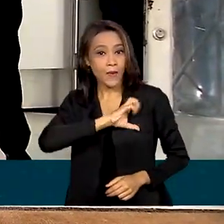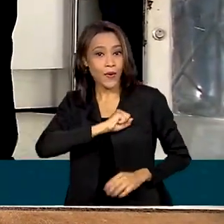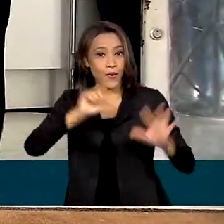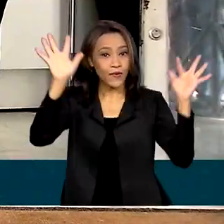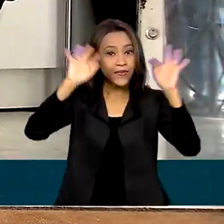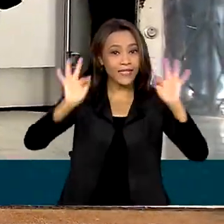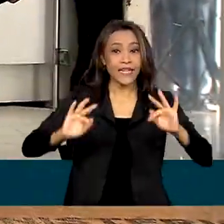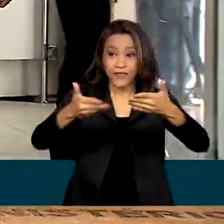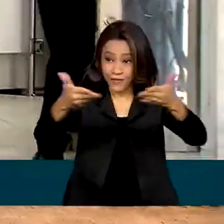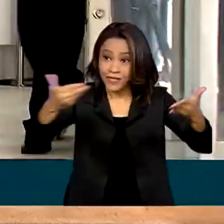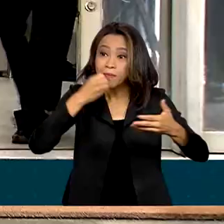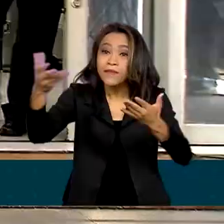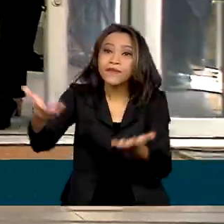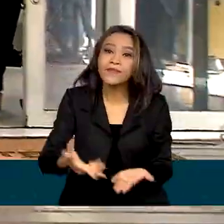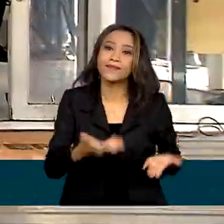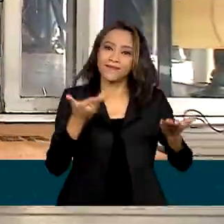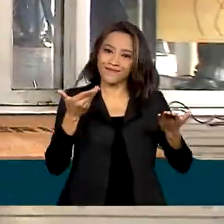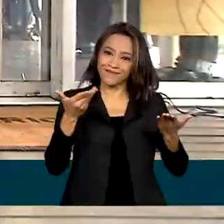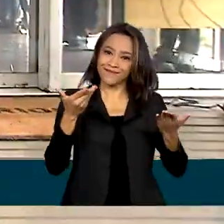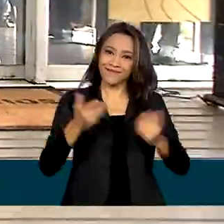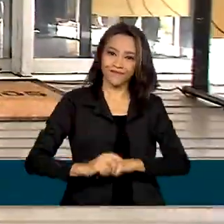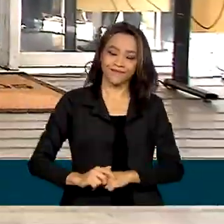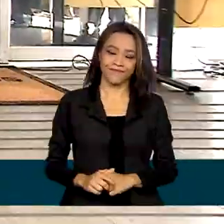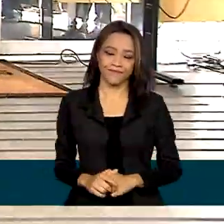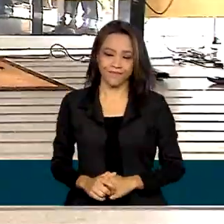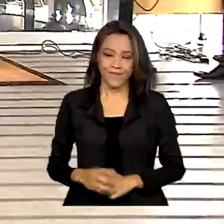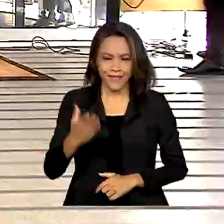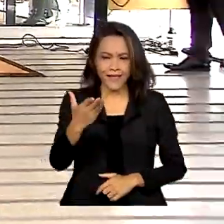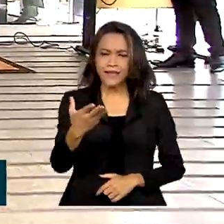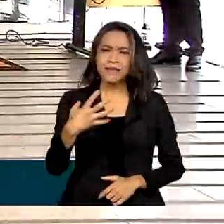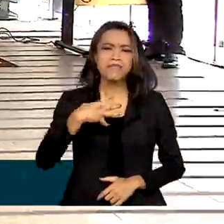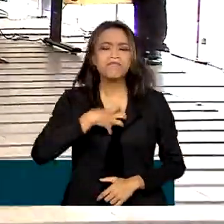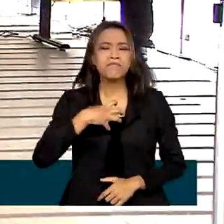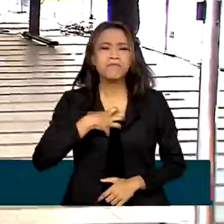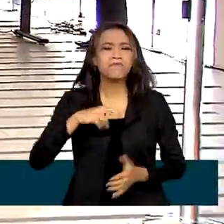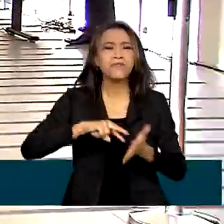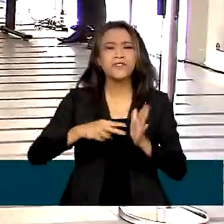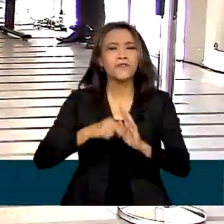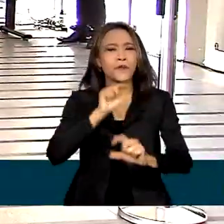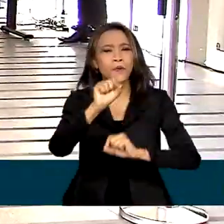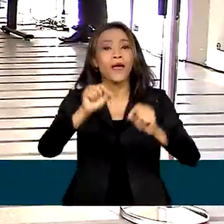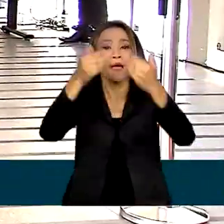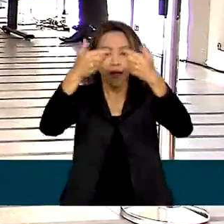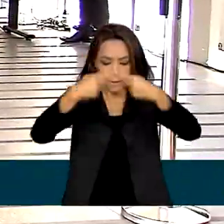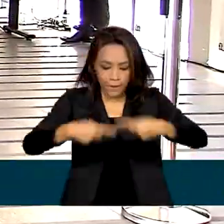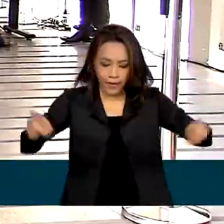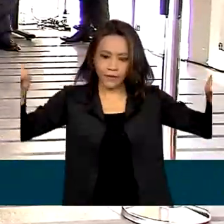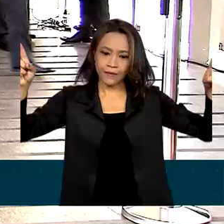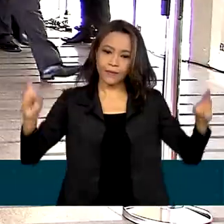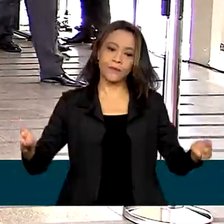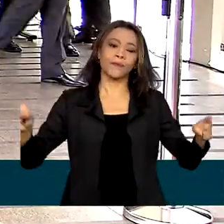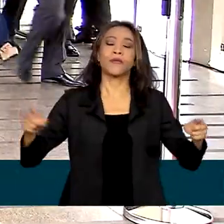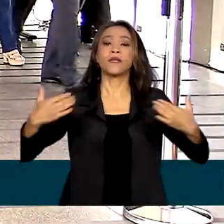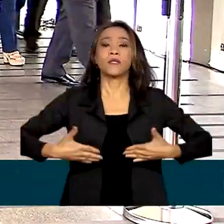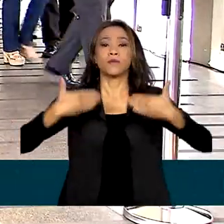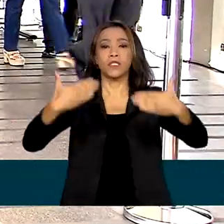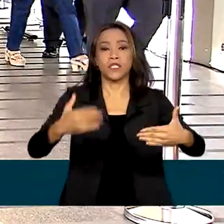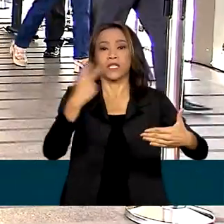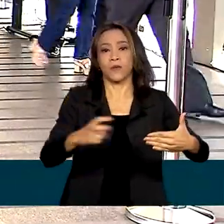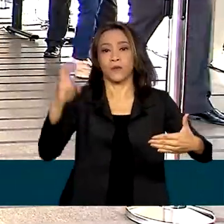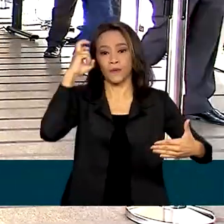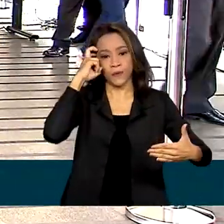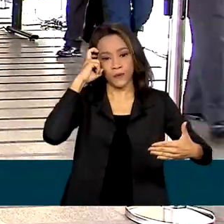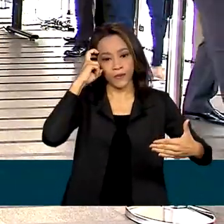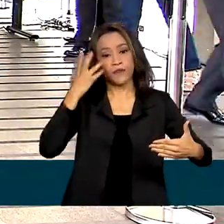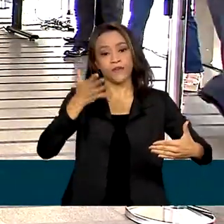Bem-vindo, gente! Esse ato simbólico marcou a reabertura do Ministério da Cultura. Foi